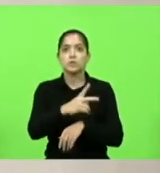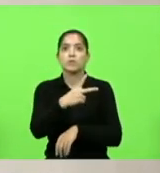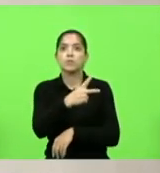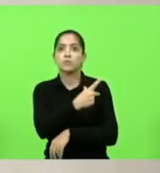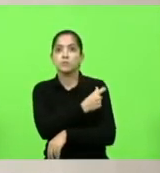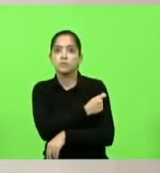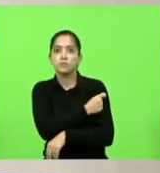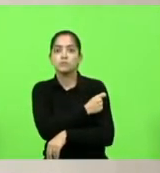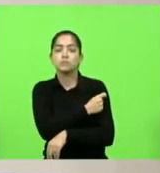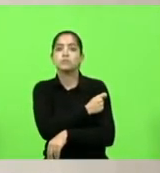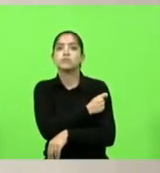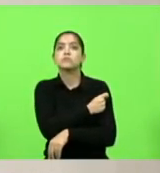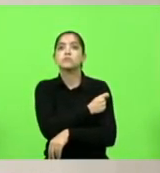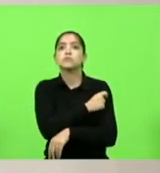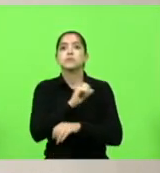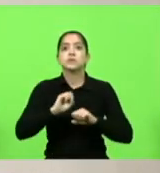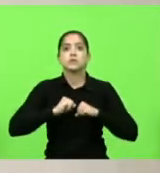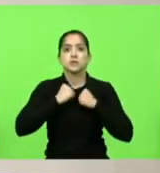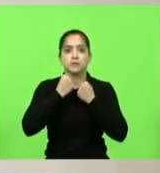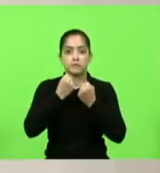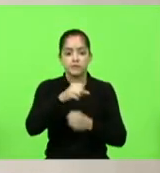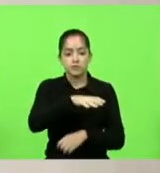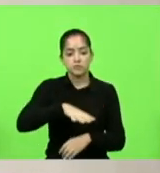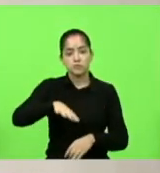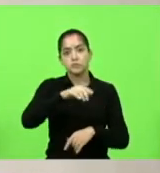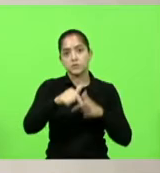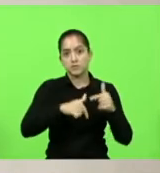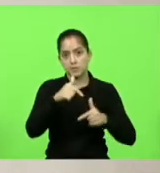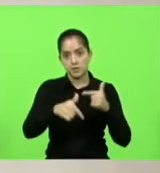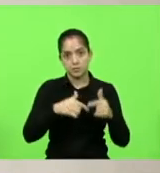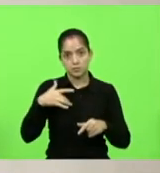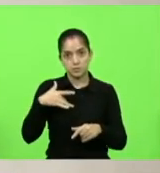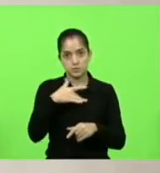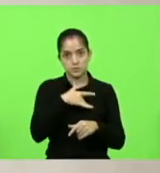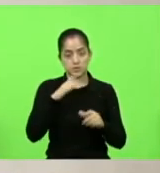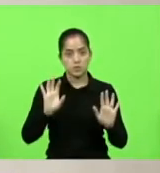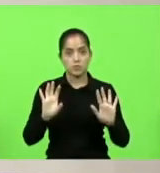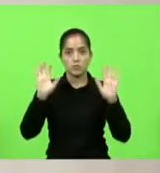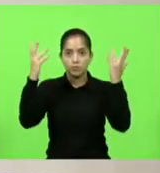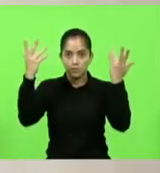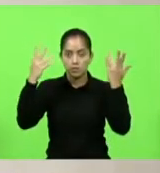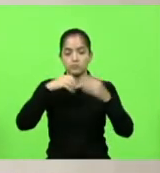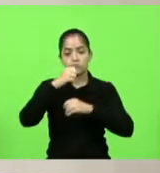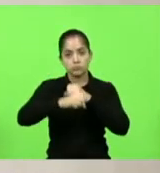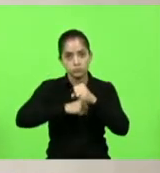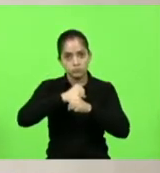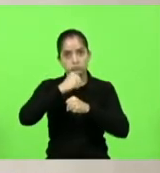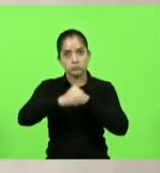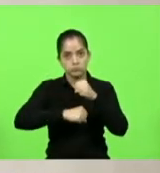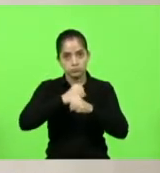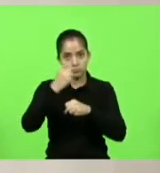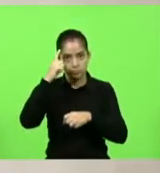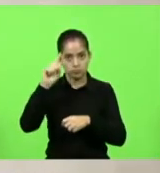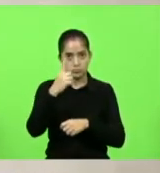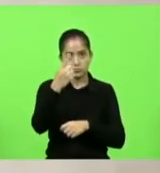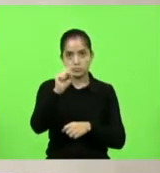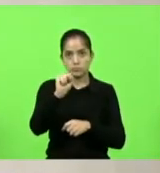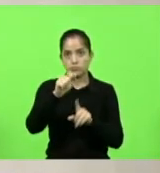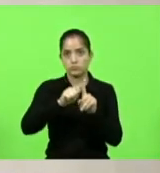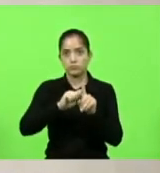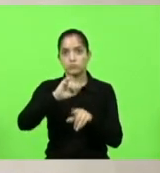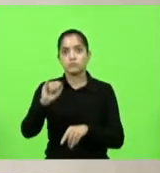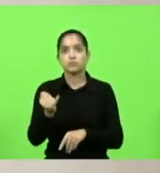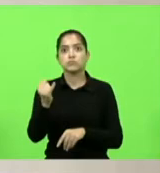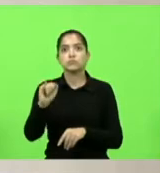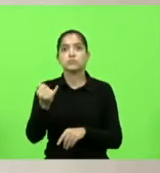defesa dos trabalhadores de saúde a ser comemorado anualmente no dia 18 de janeiro e adota